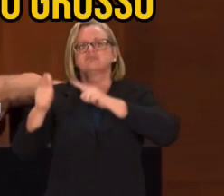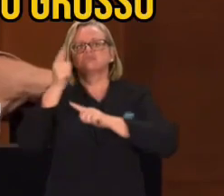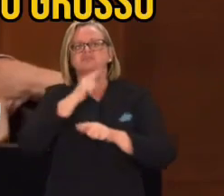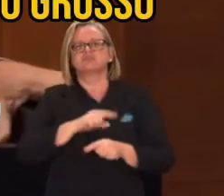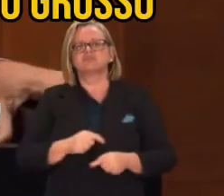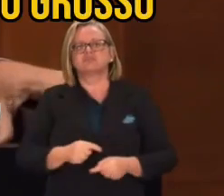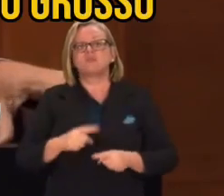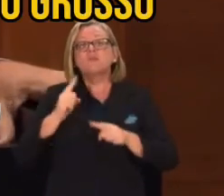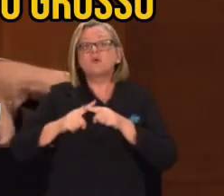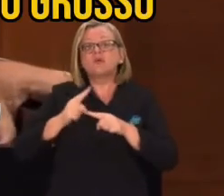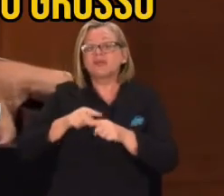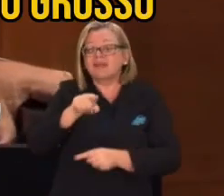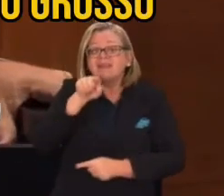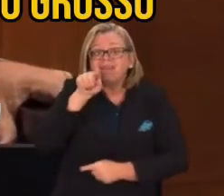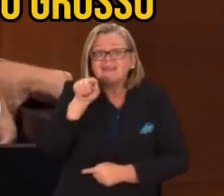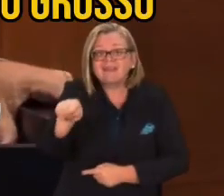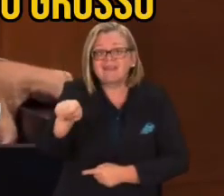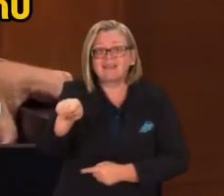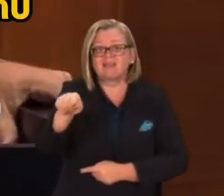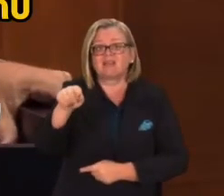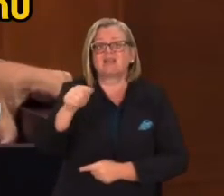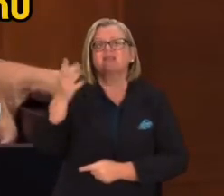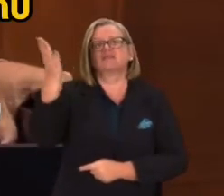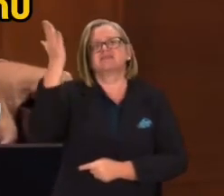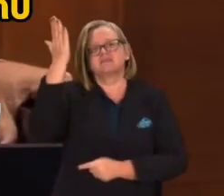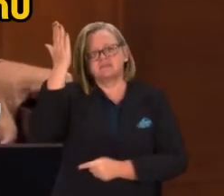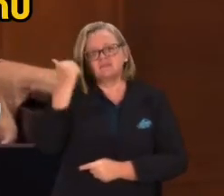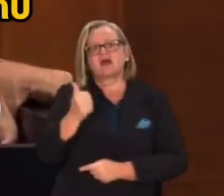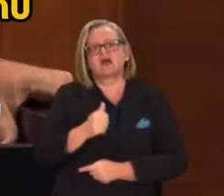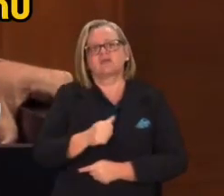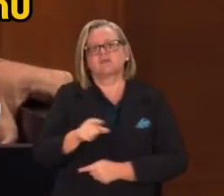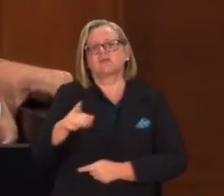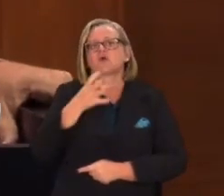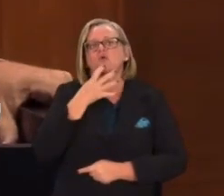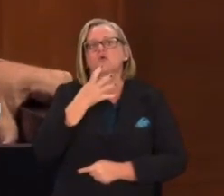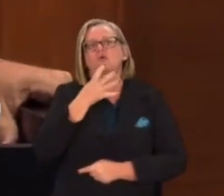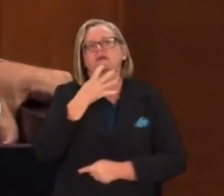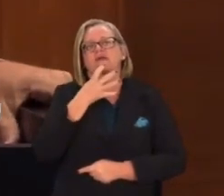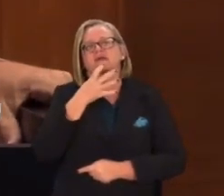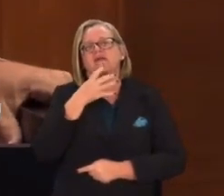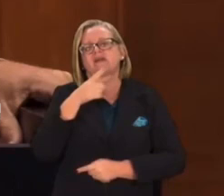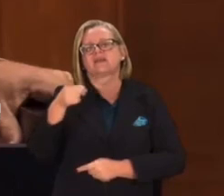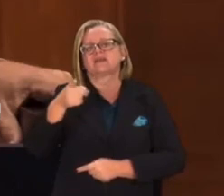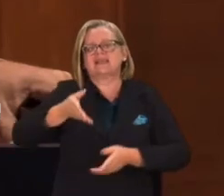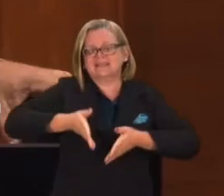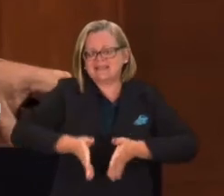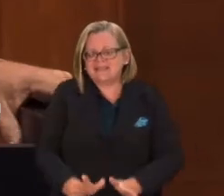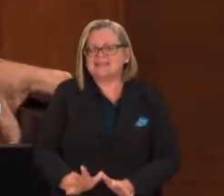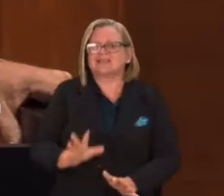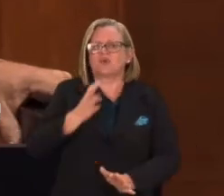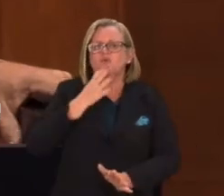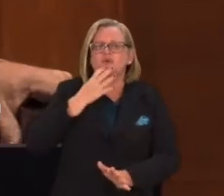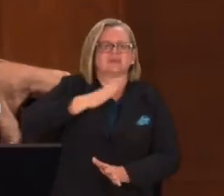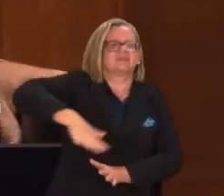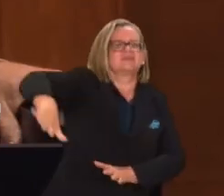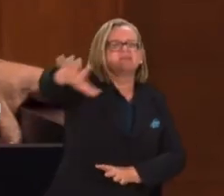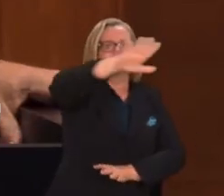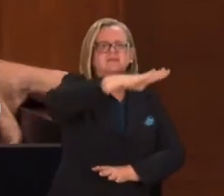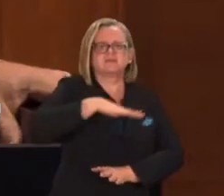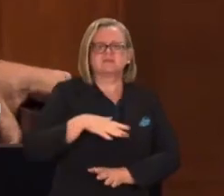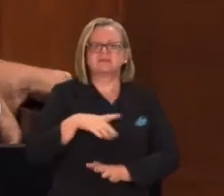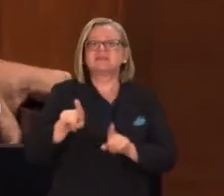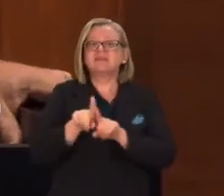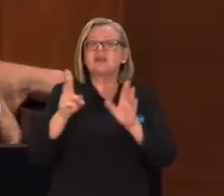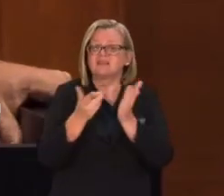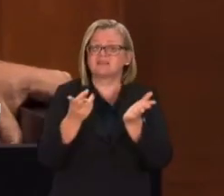Quem entende de Pantanal é bombeiro de Mato Grosso. Quem entende de Pantanal é pantaneiro. Quem entende de Pantanal é os índios daqui.